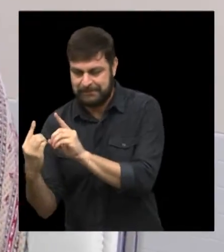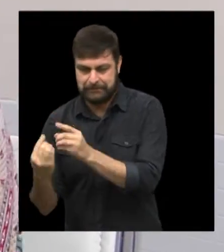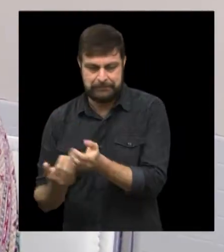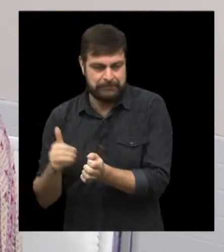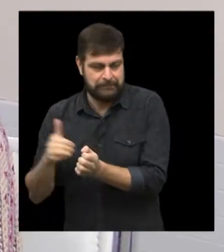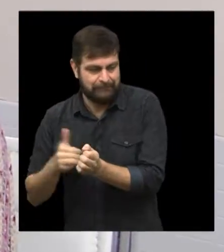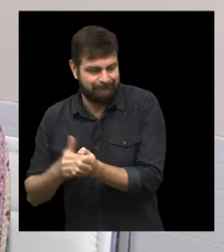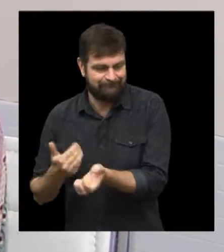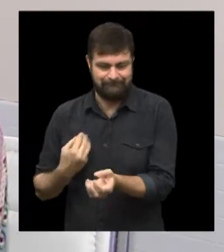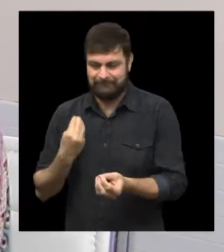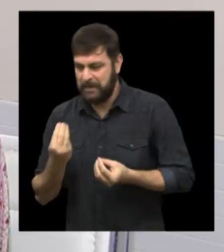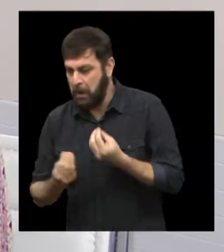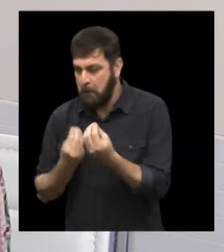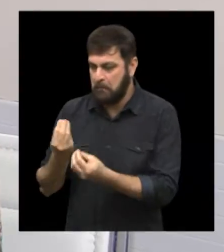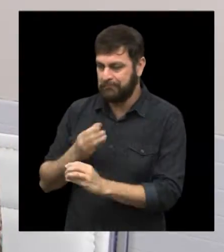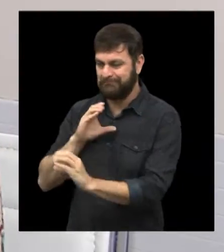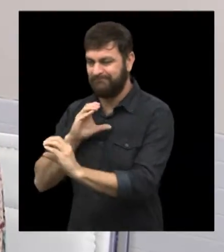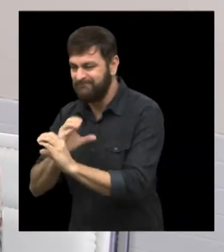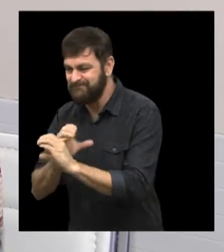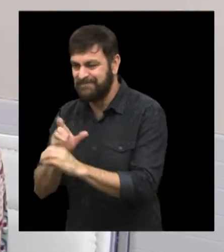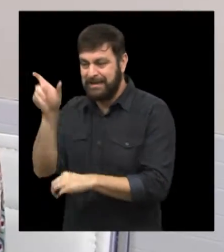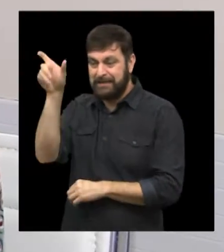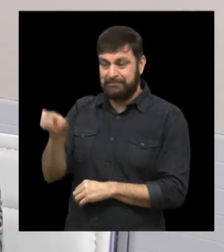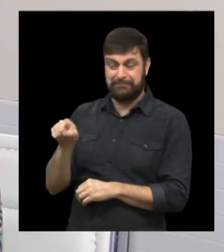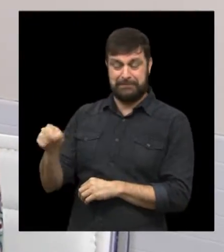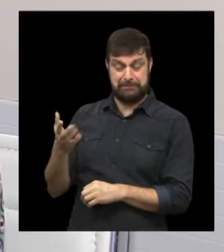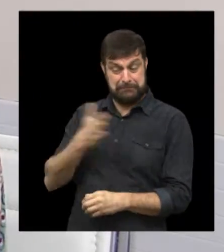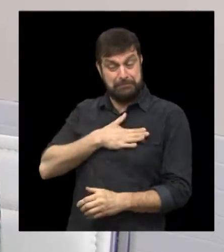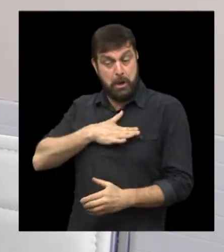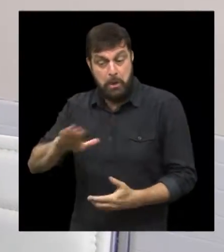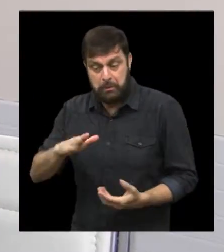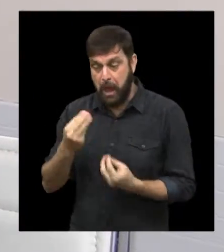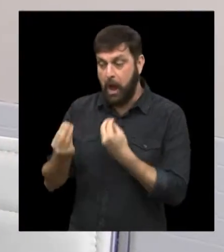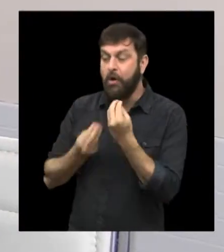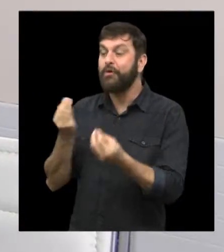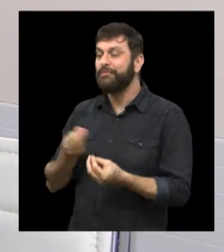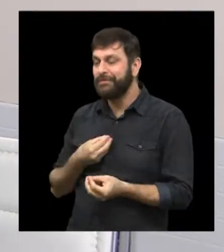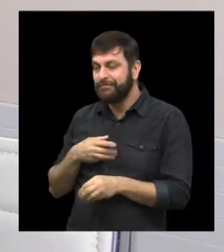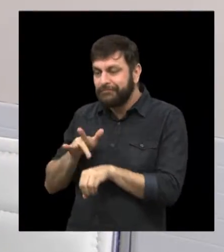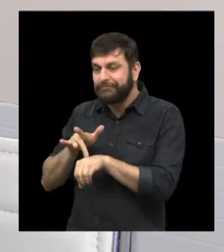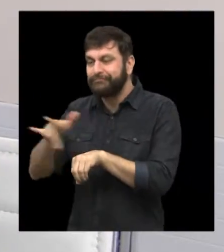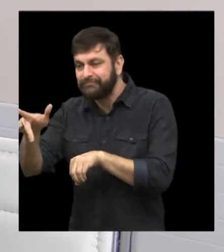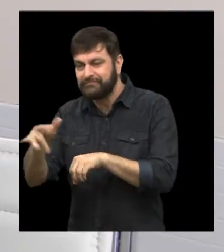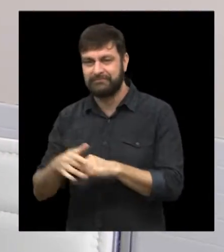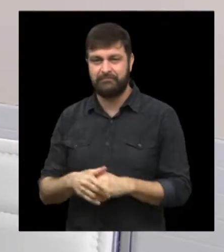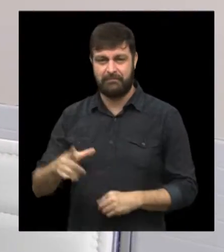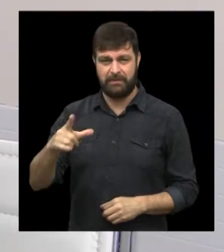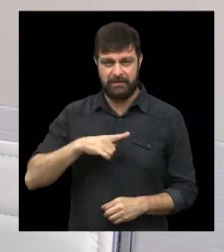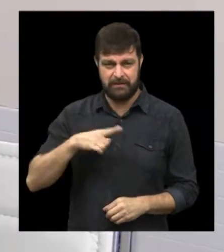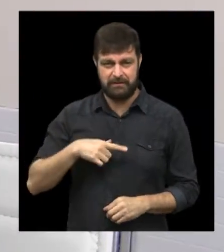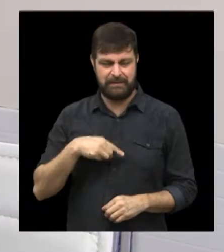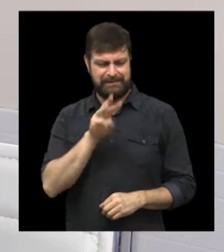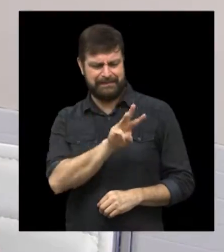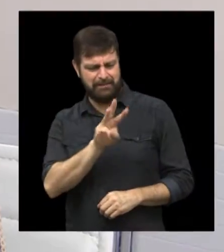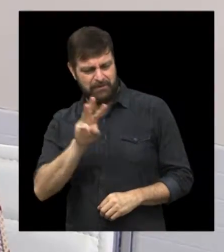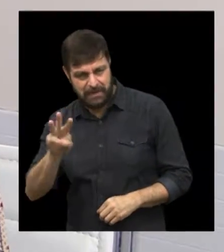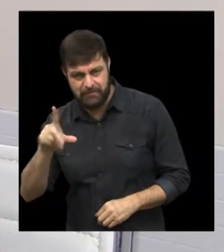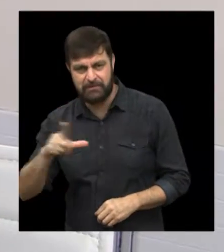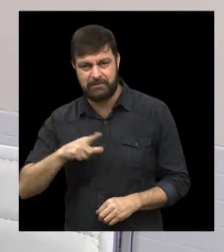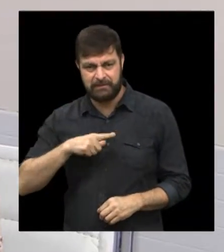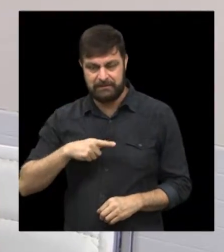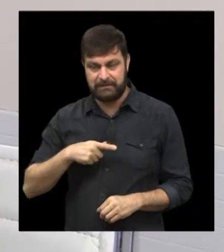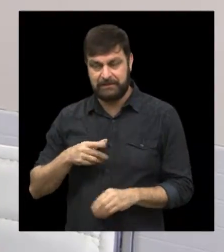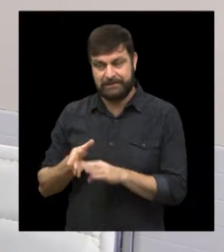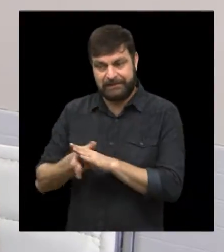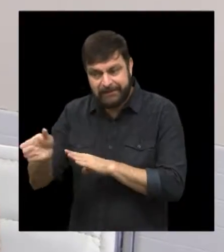poder falar, porque a gente nunca sabe a reação que ela vai ter. E a gente sabe também que existem vários sites que